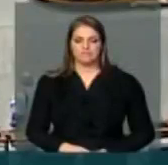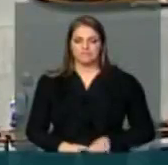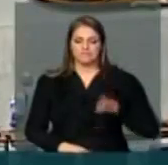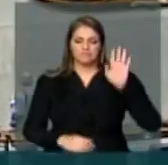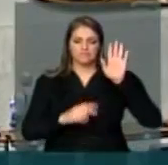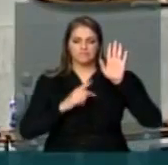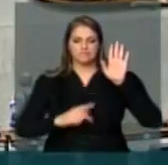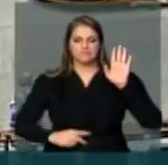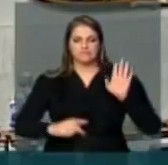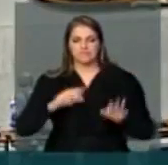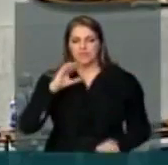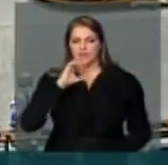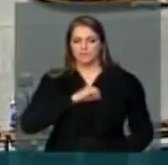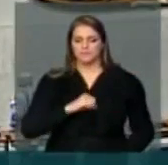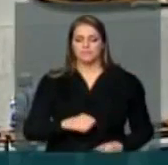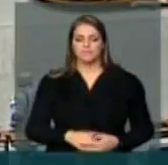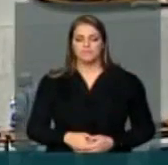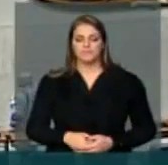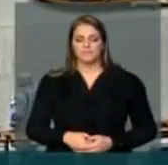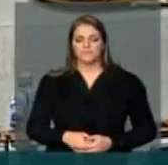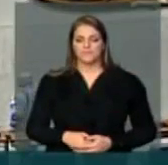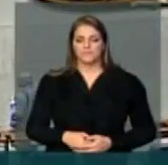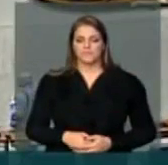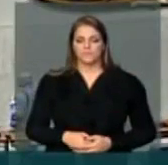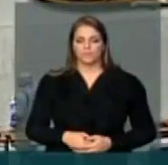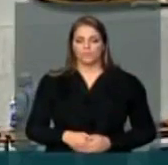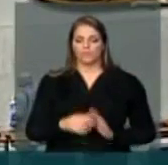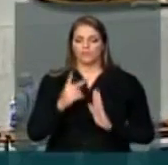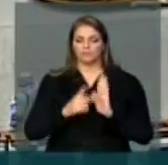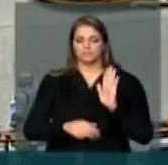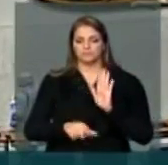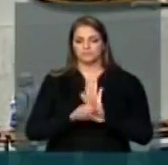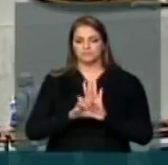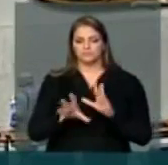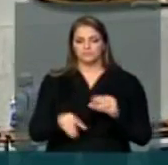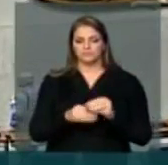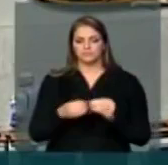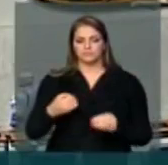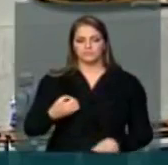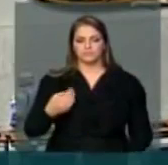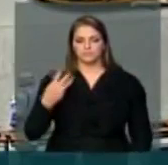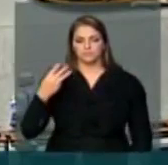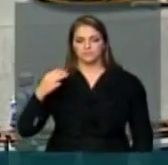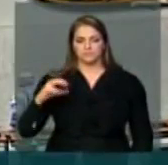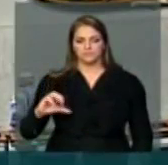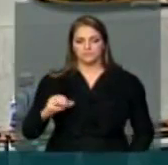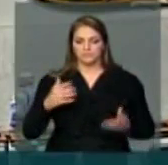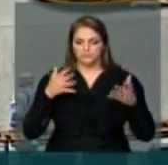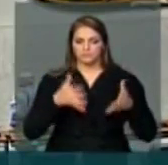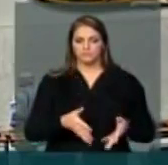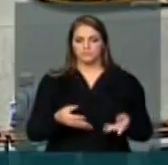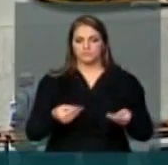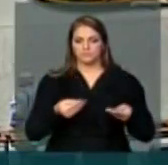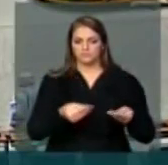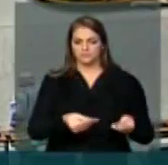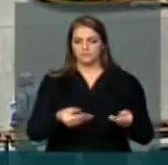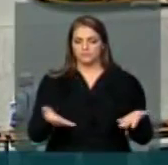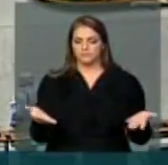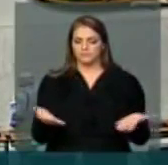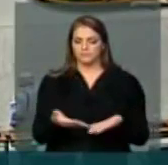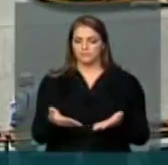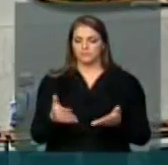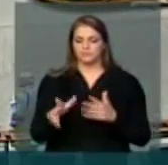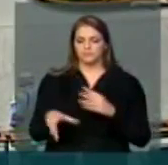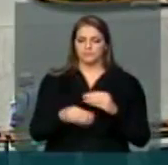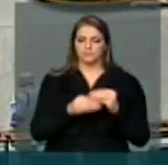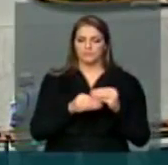Para dar como lido, projeto de lei complementar número 39, temos entrada aqui nessa casa, exatamente para acrescentar no